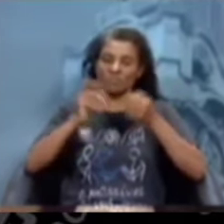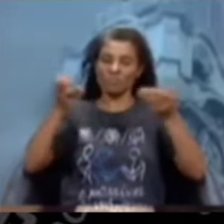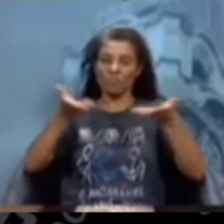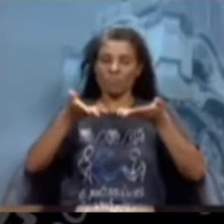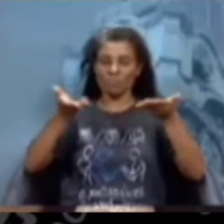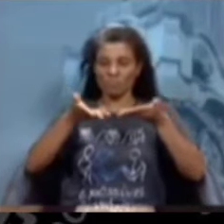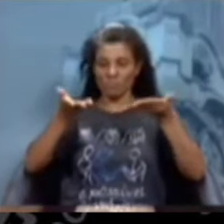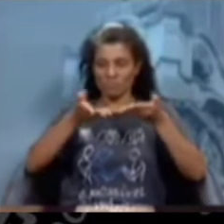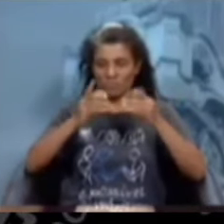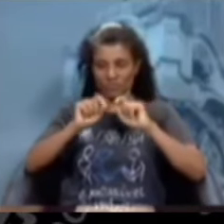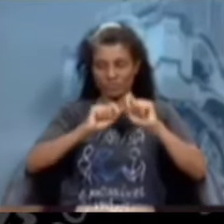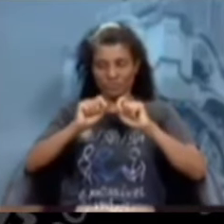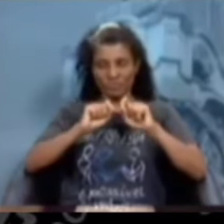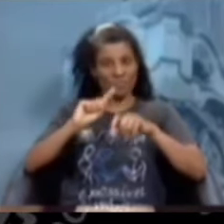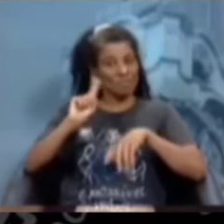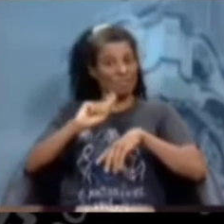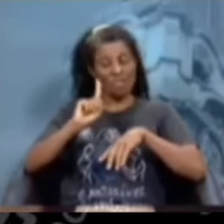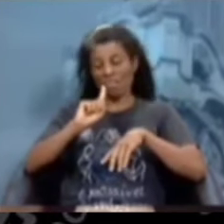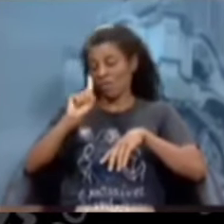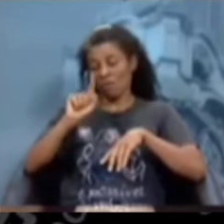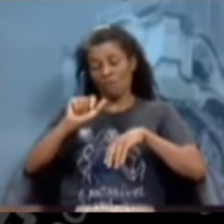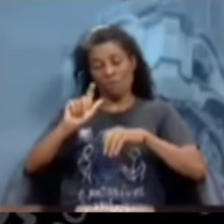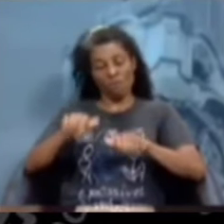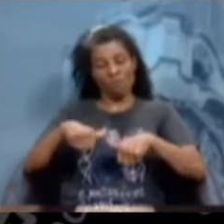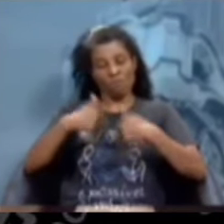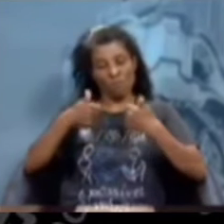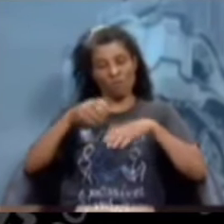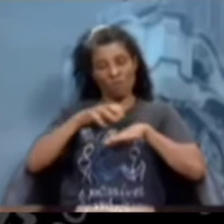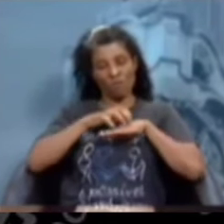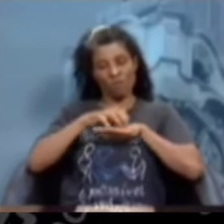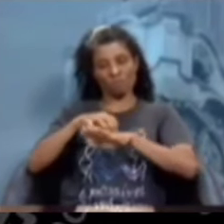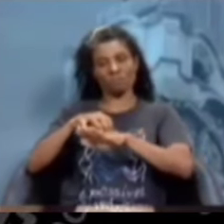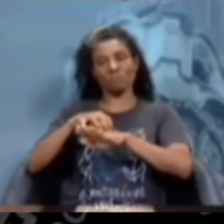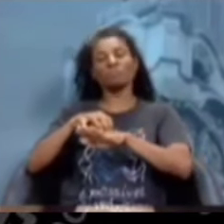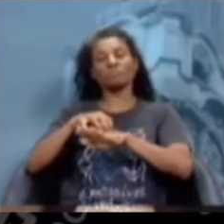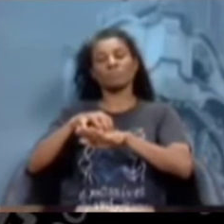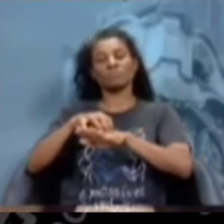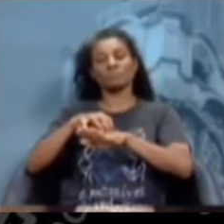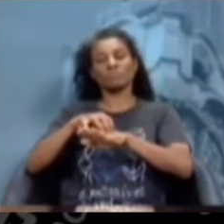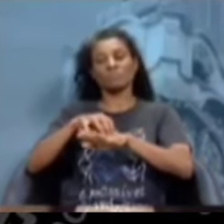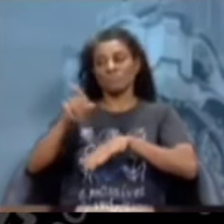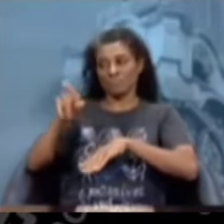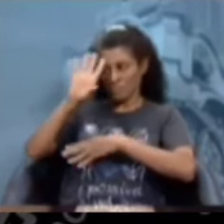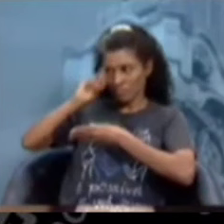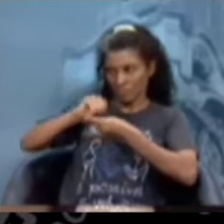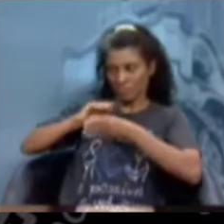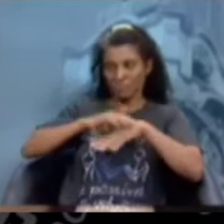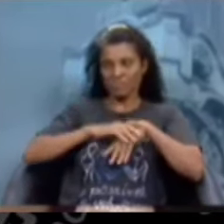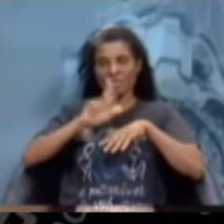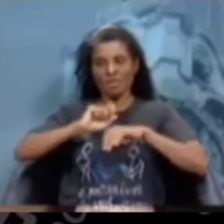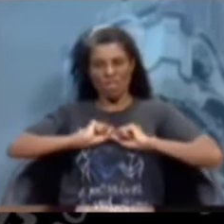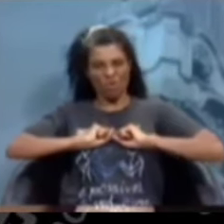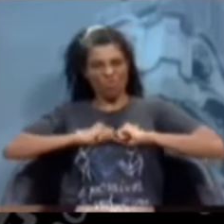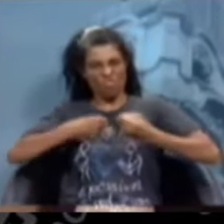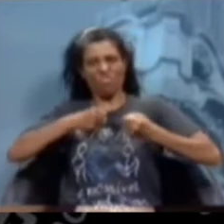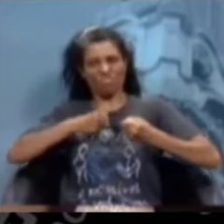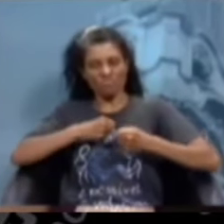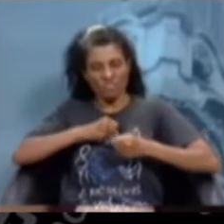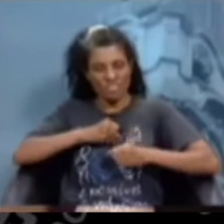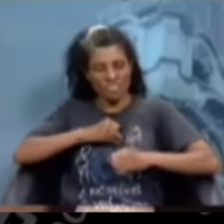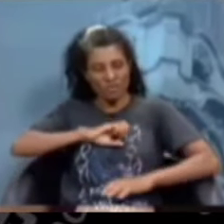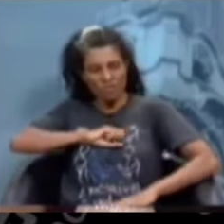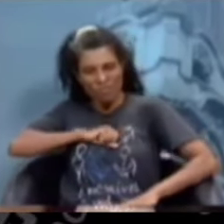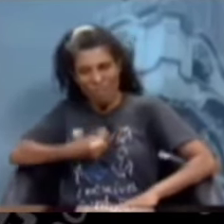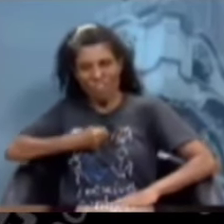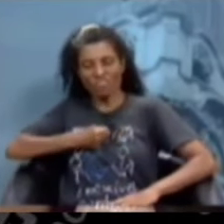não é a melhoria do transporte público. É o ódio aos pobres, é o